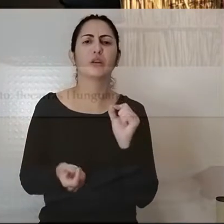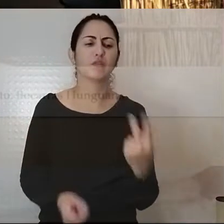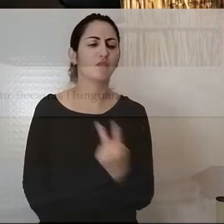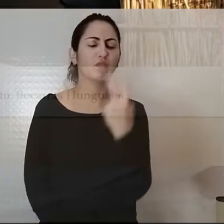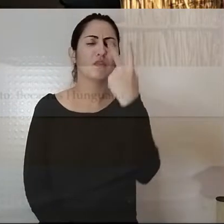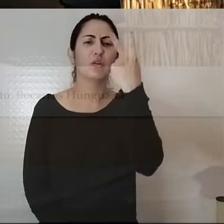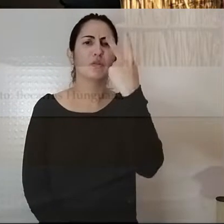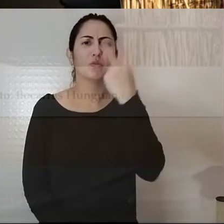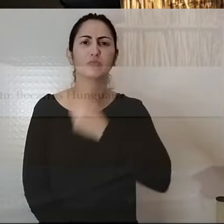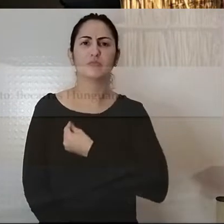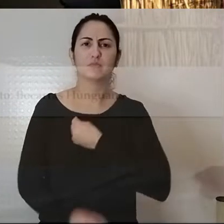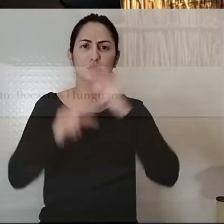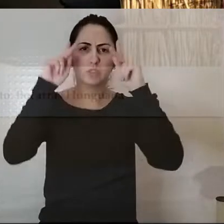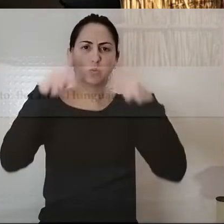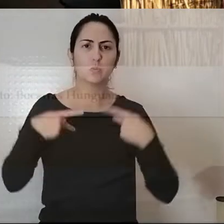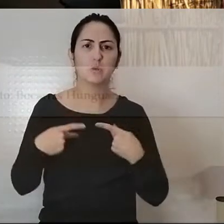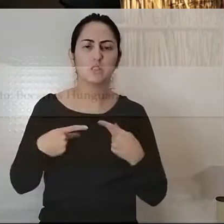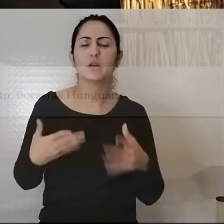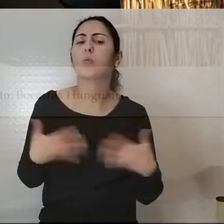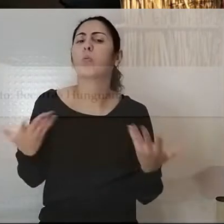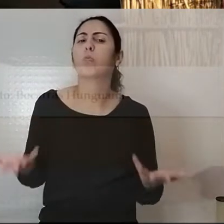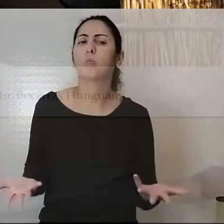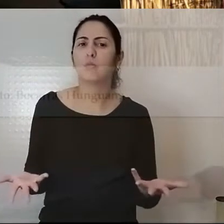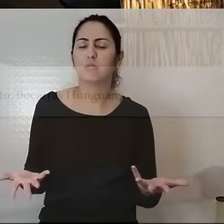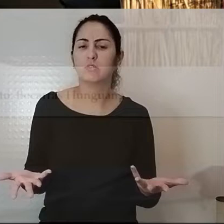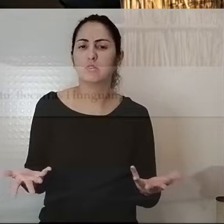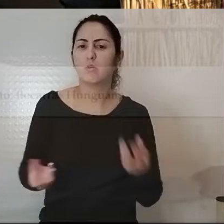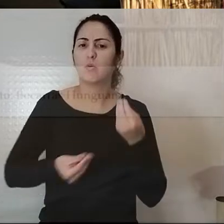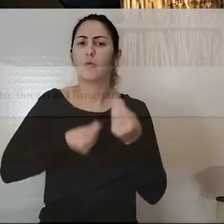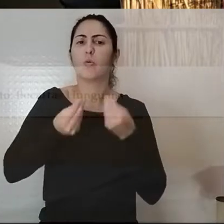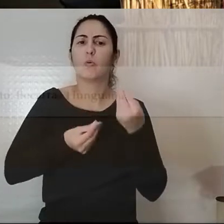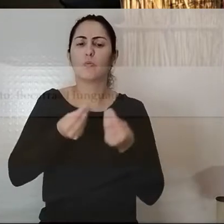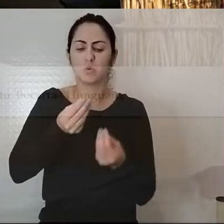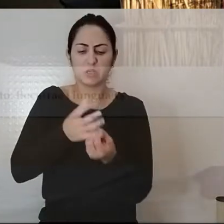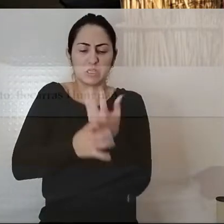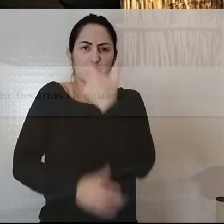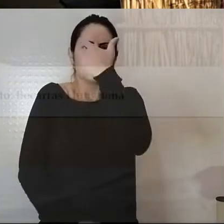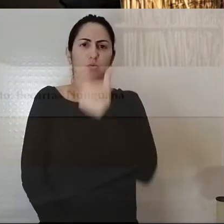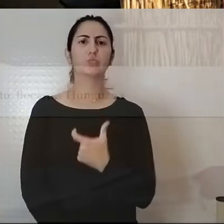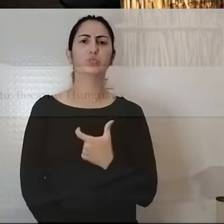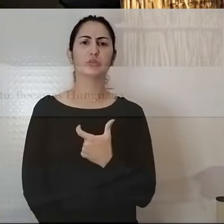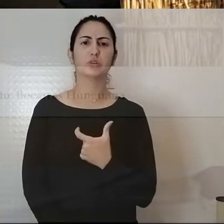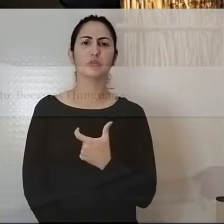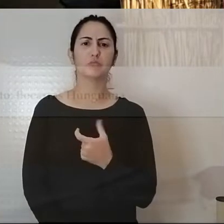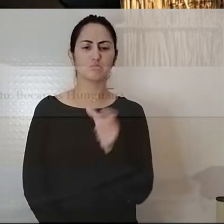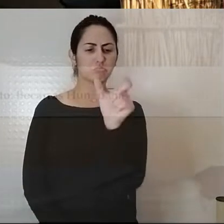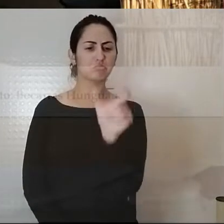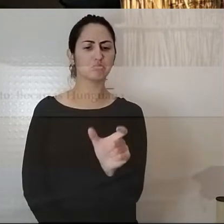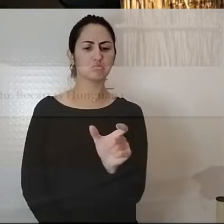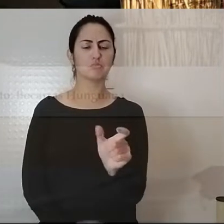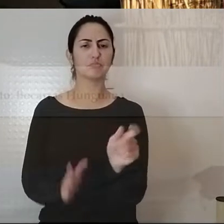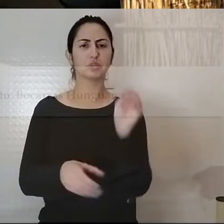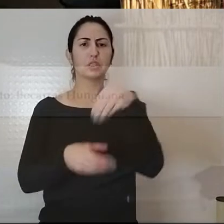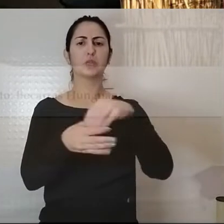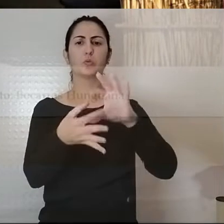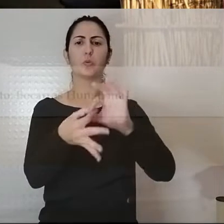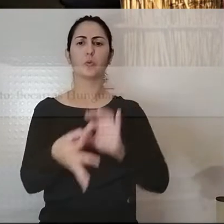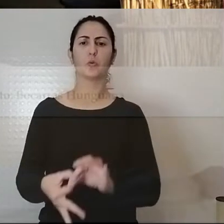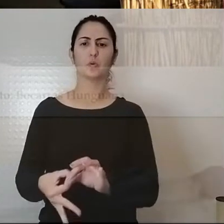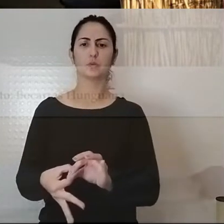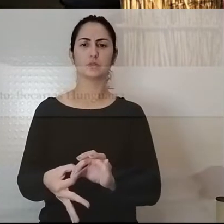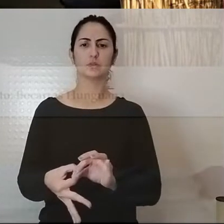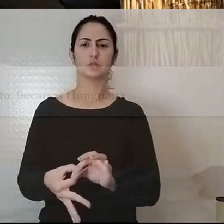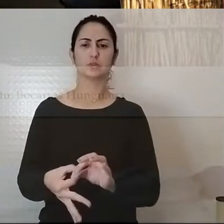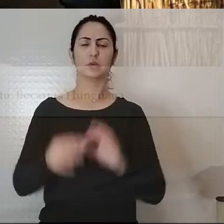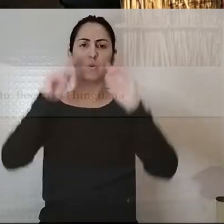vida humana? Quais são as possibilidades de construção de sujeito num contexto, de sujeito humano em